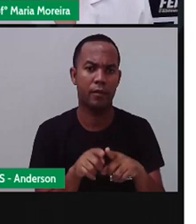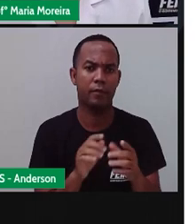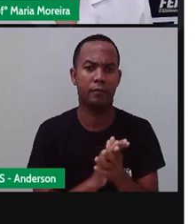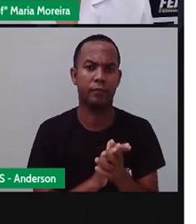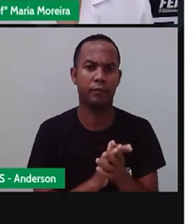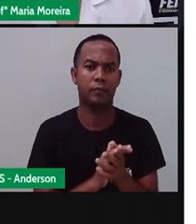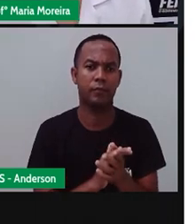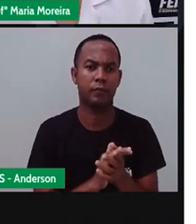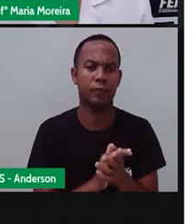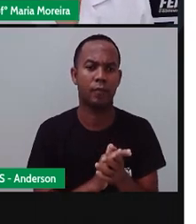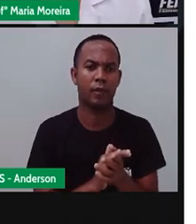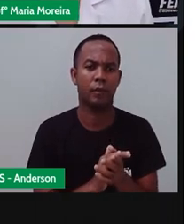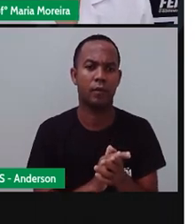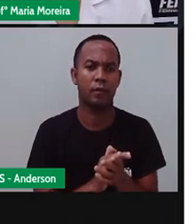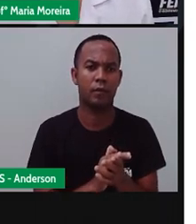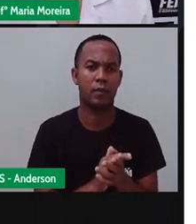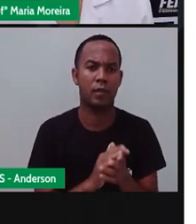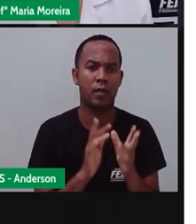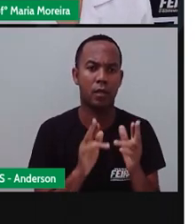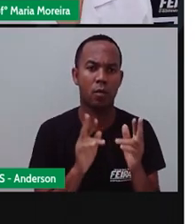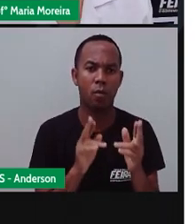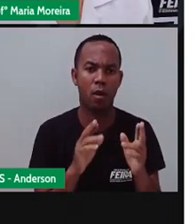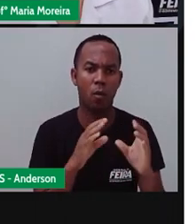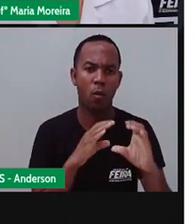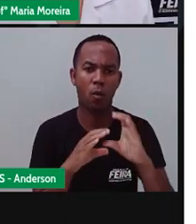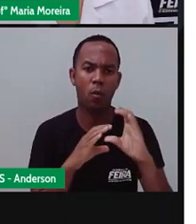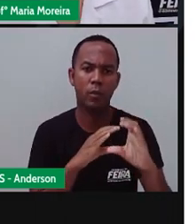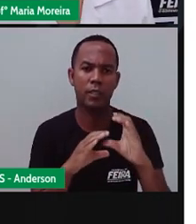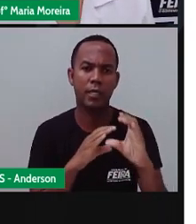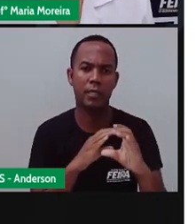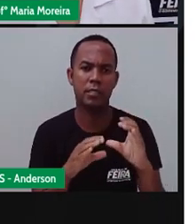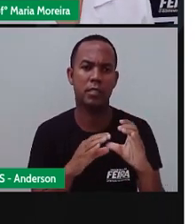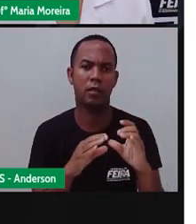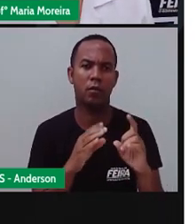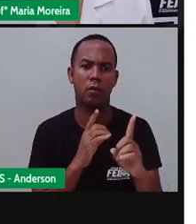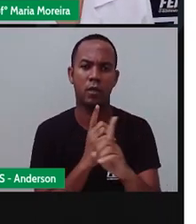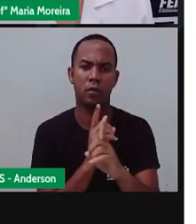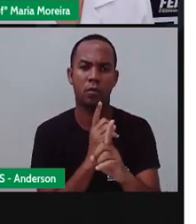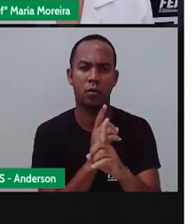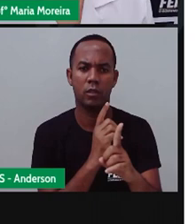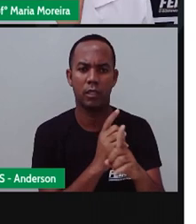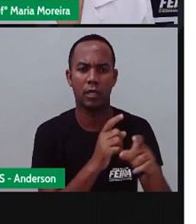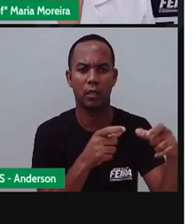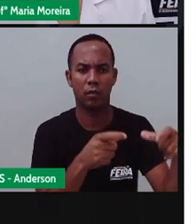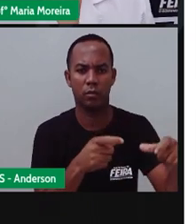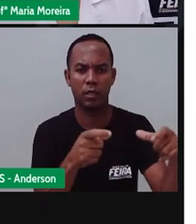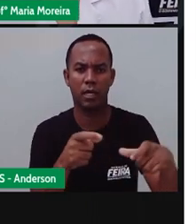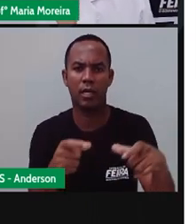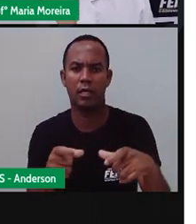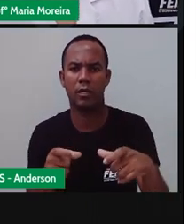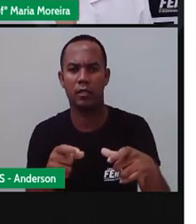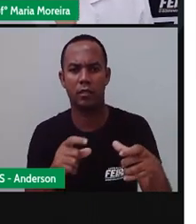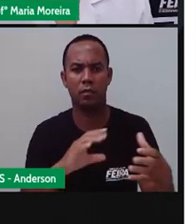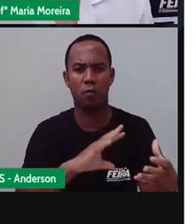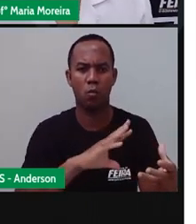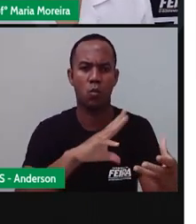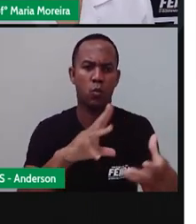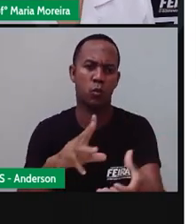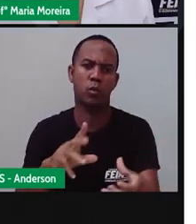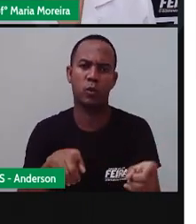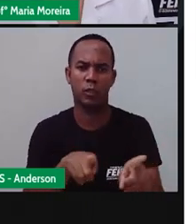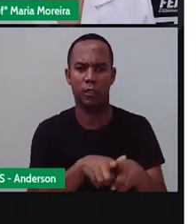linguagem. Sendo assim, além de simplesmente localizarem os pontos da Terra, né, podem